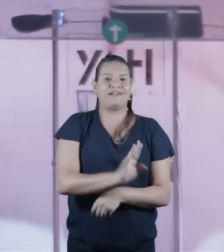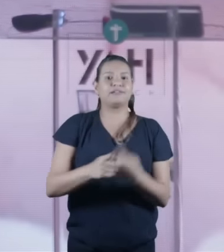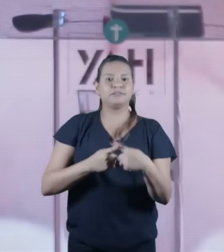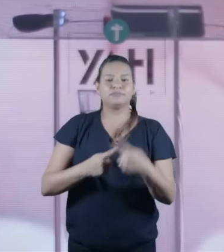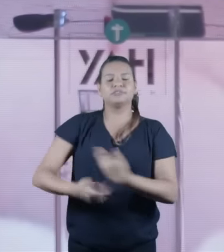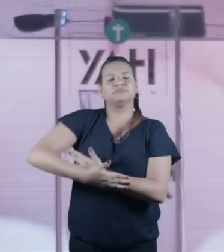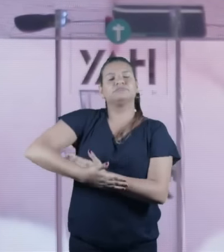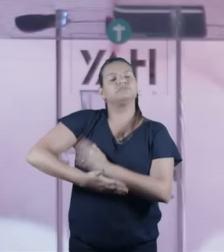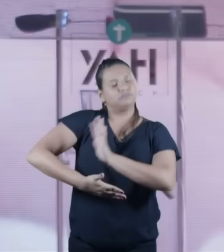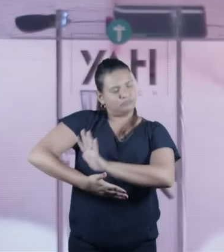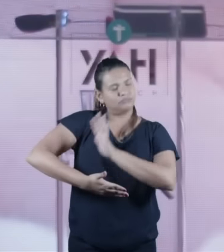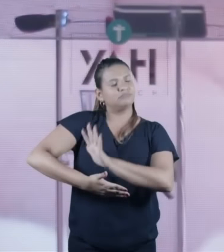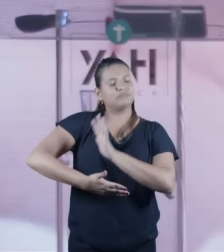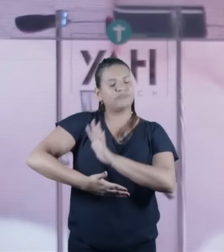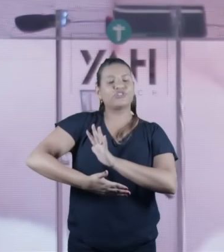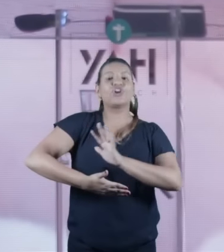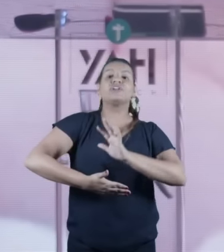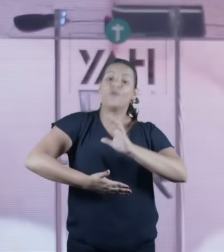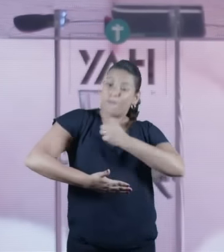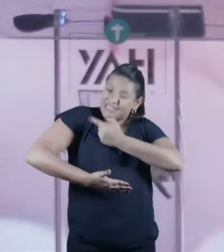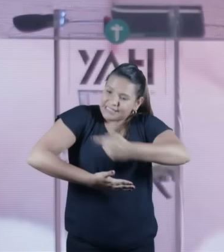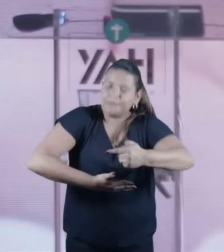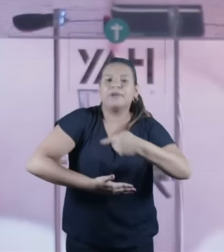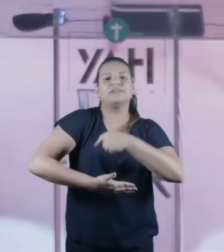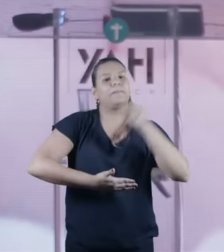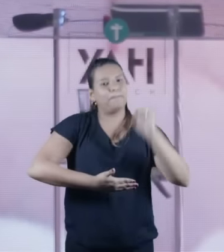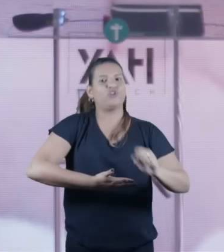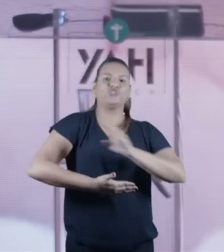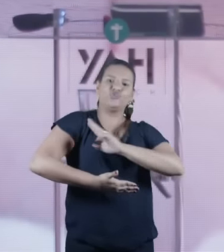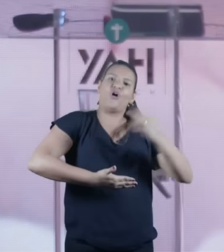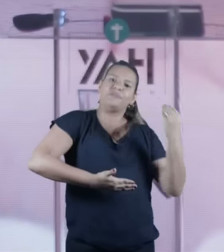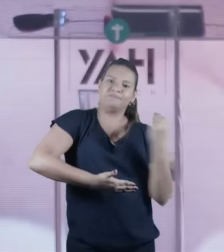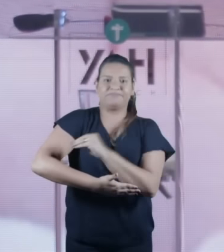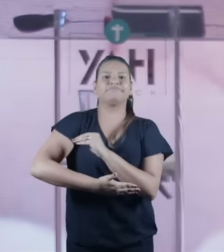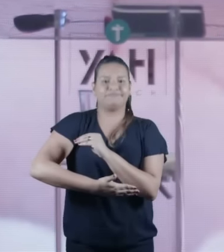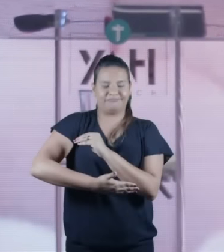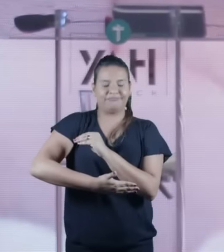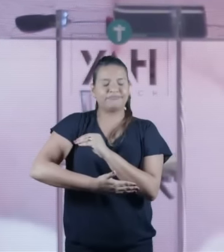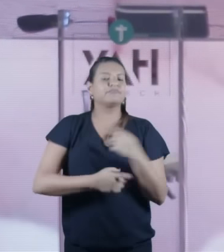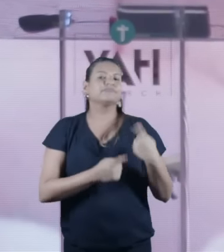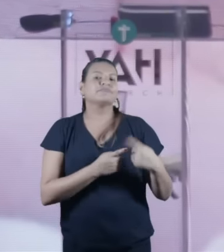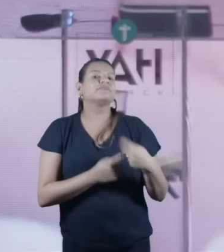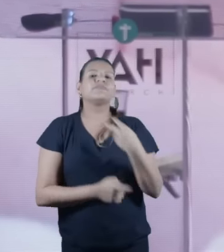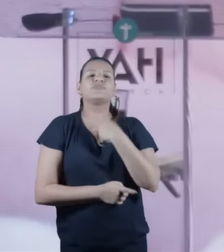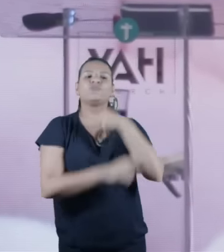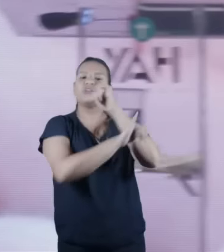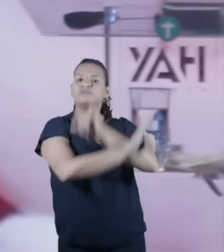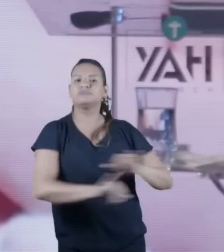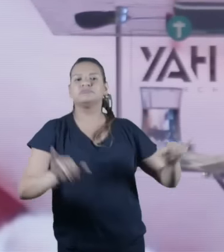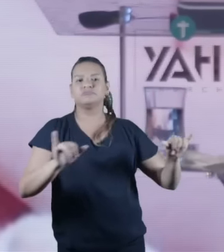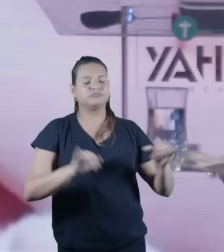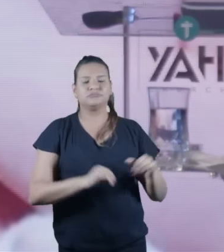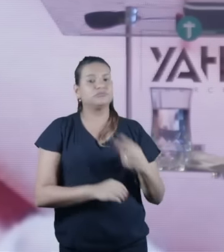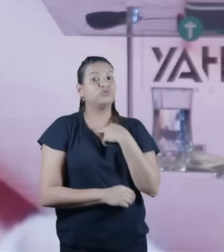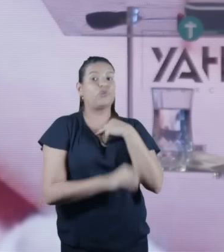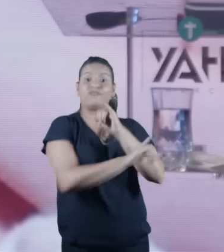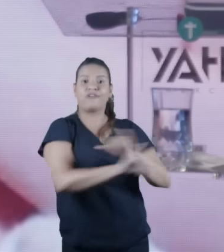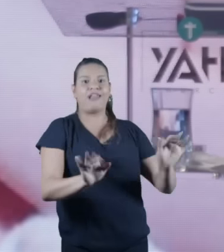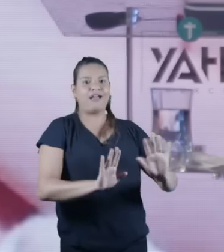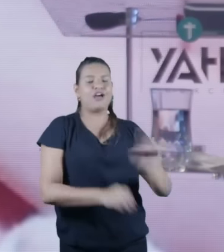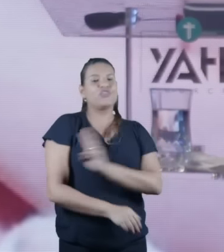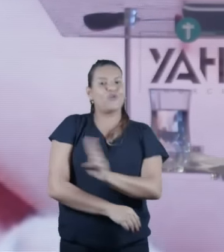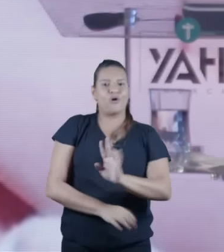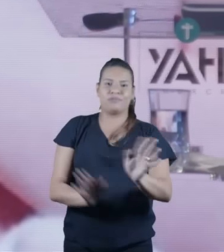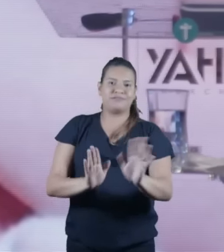demorou uns bons meses para escolher, mas da mesma maneira, no momento que a gente escolheu, a gente disse, olha, a gente não pode contar, porque o nome do